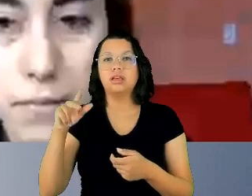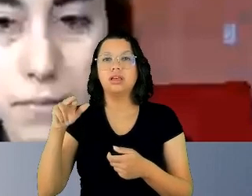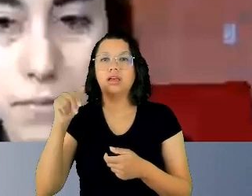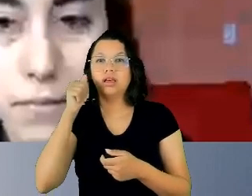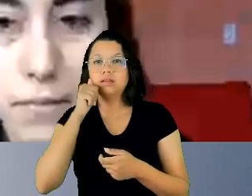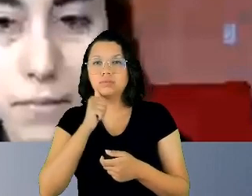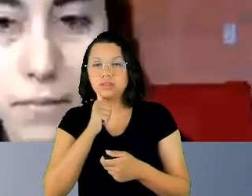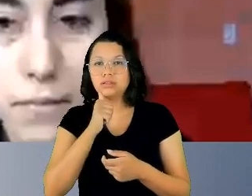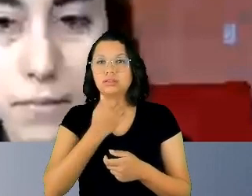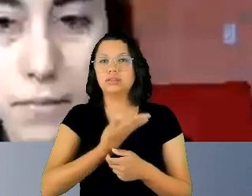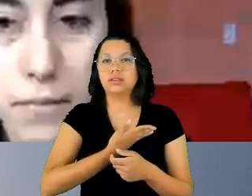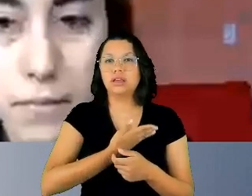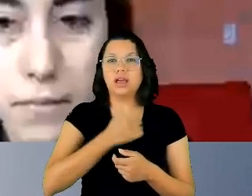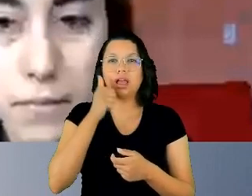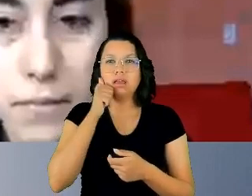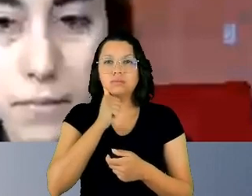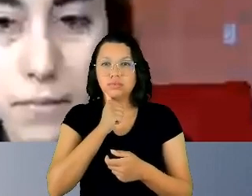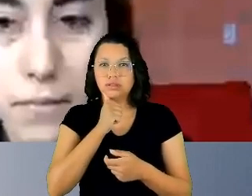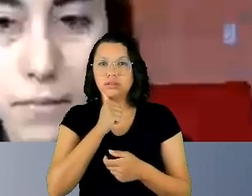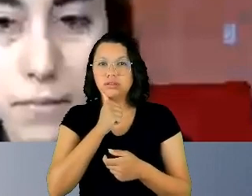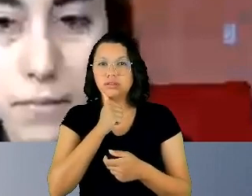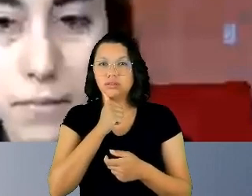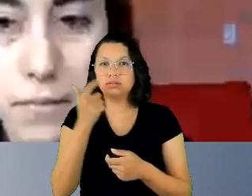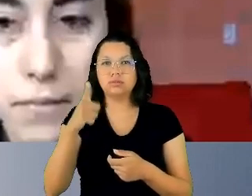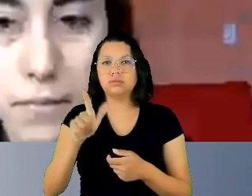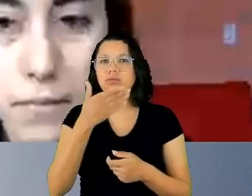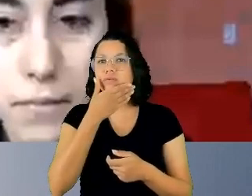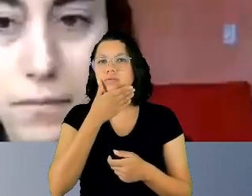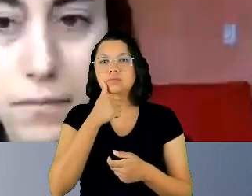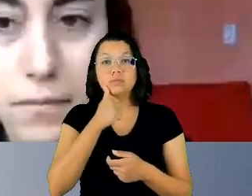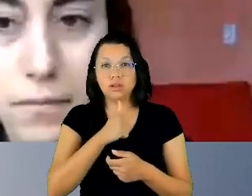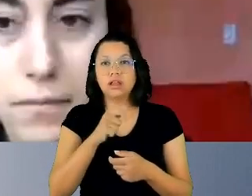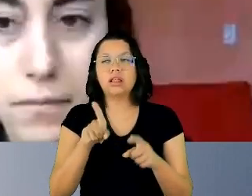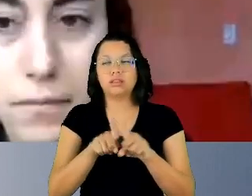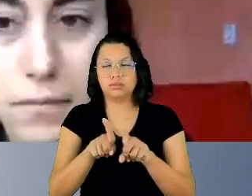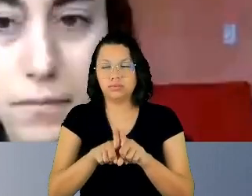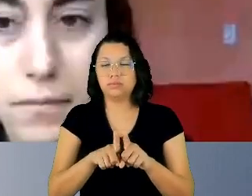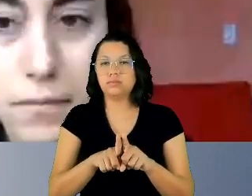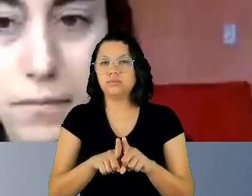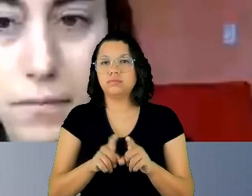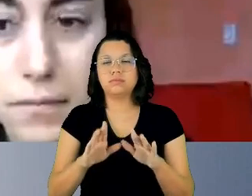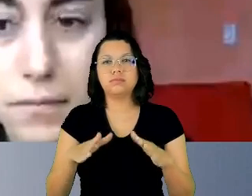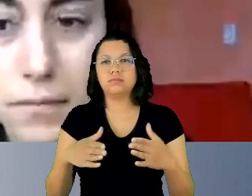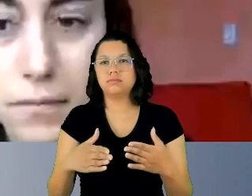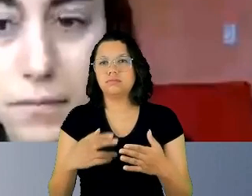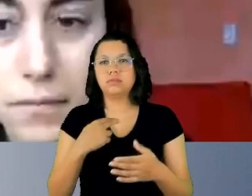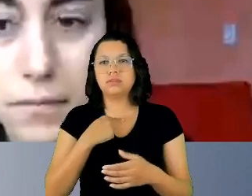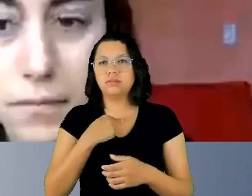mulheres. E, no entanto, não nos acostumamos a